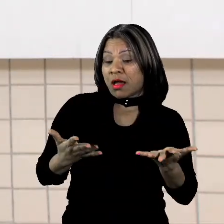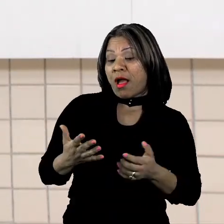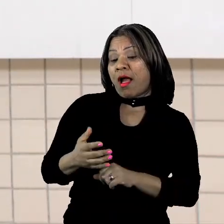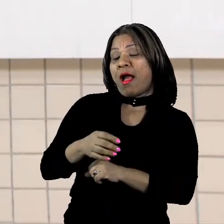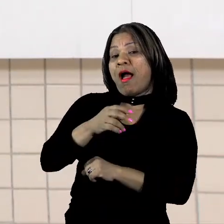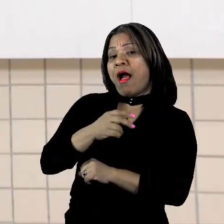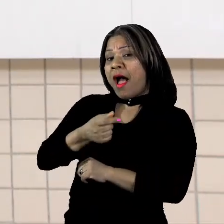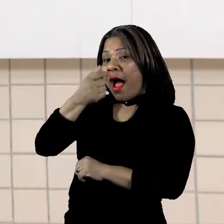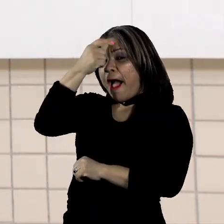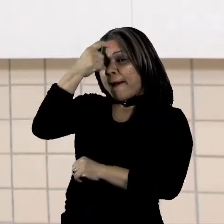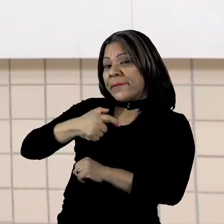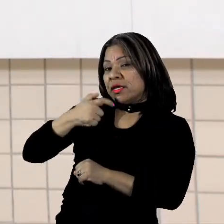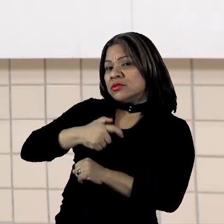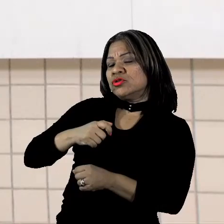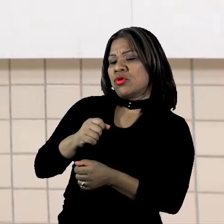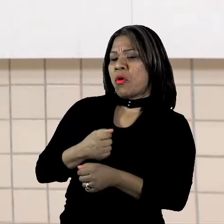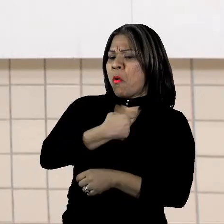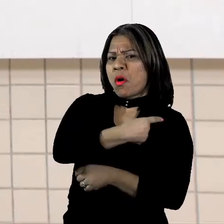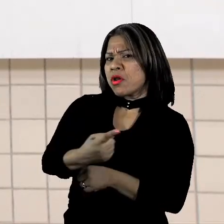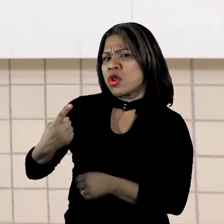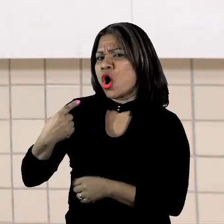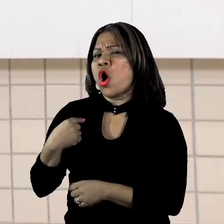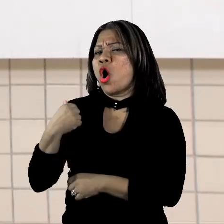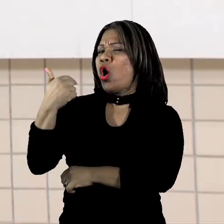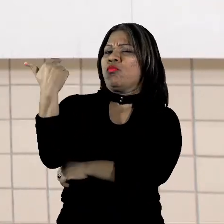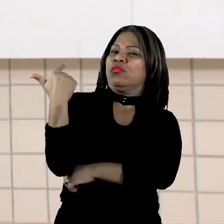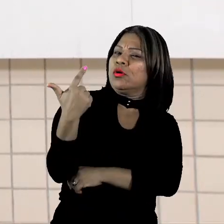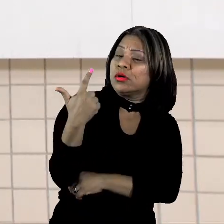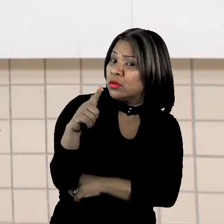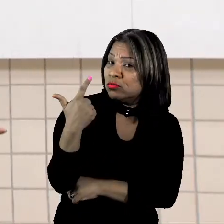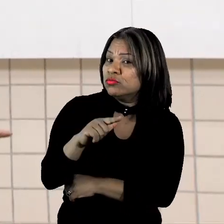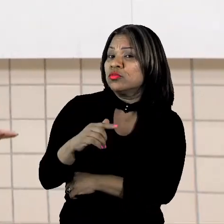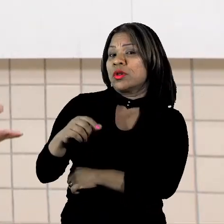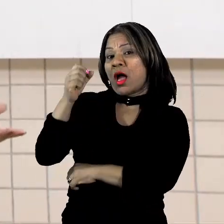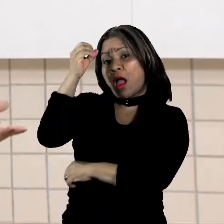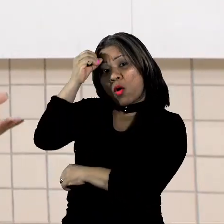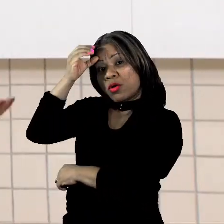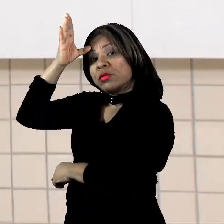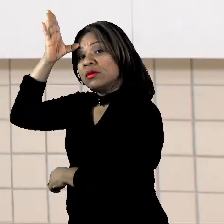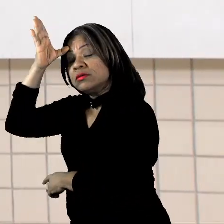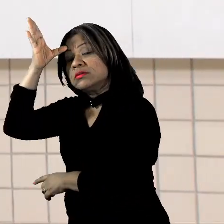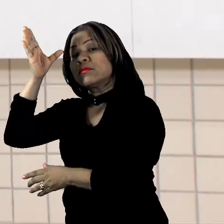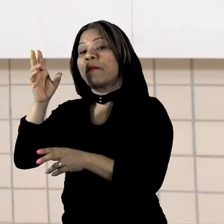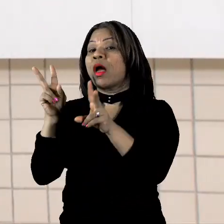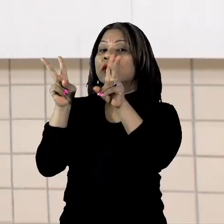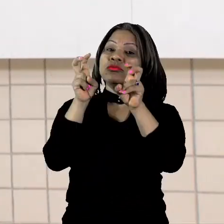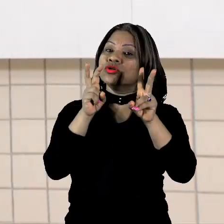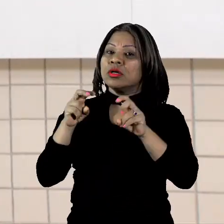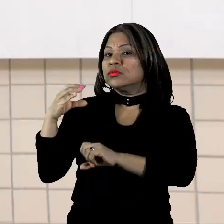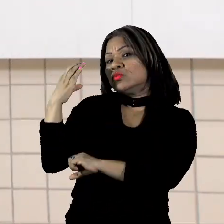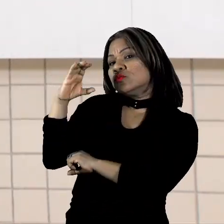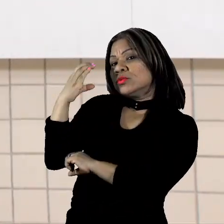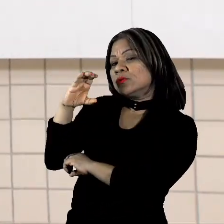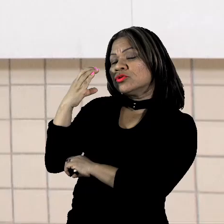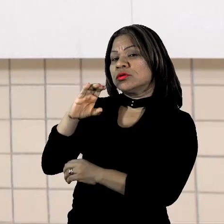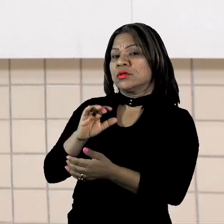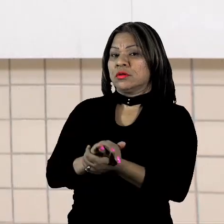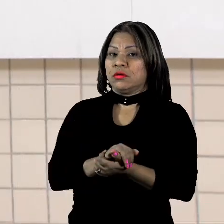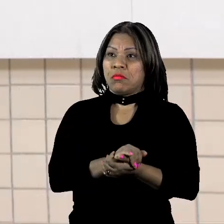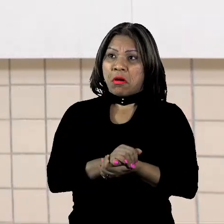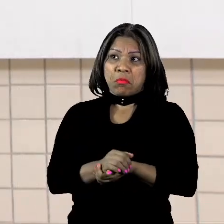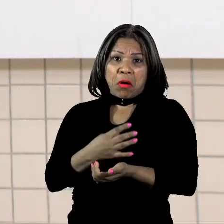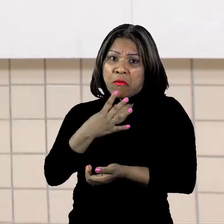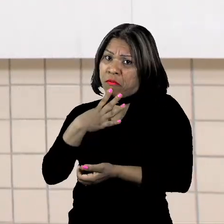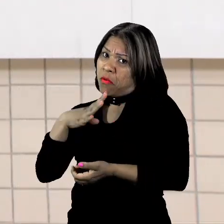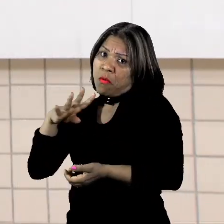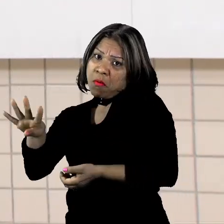nós, a população em geral, que não tem conhecimento de certos assuntos científicos, nós não conhecemos os termos técnicos